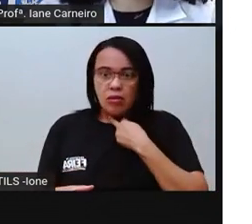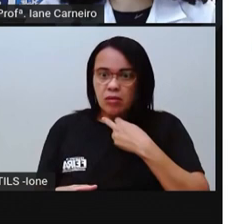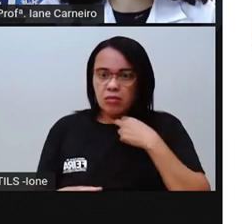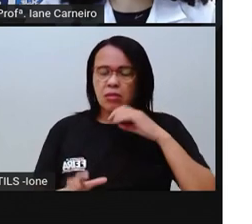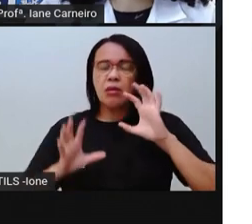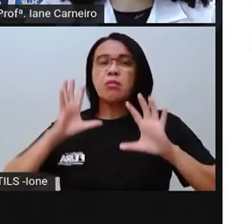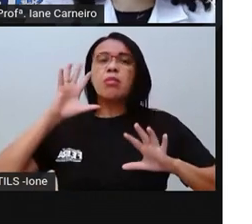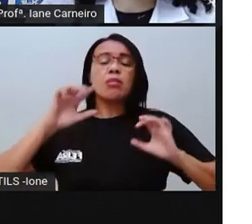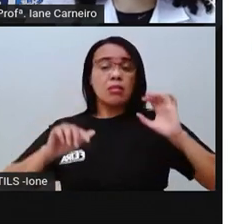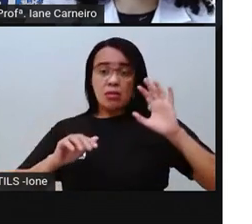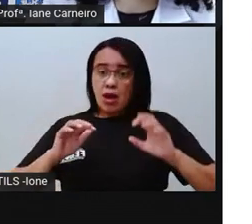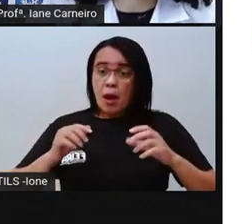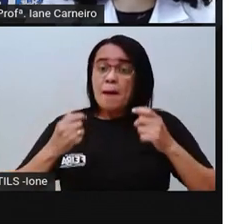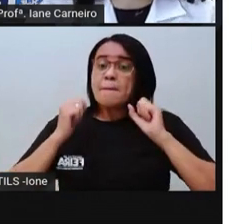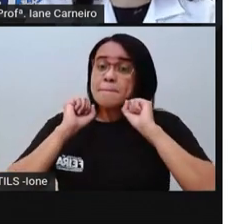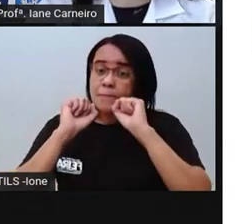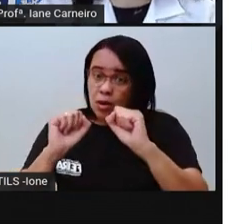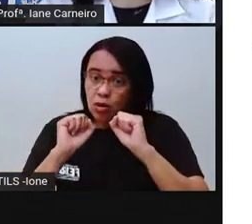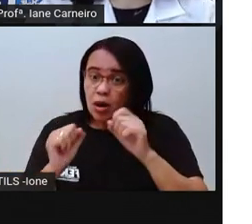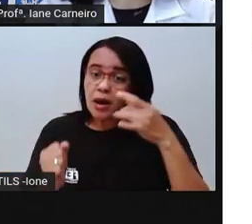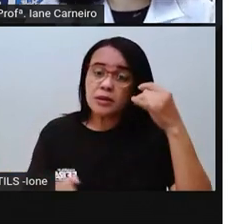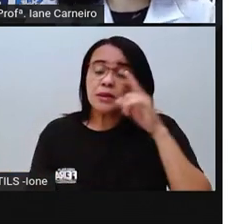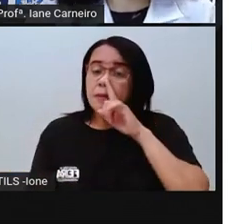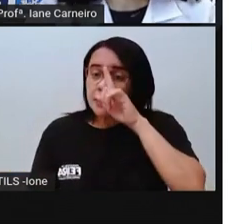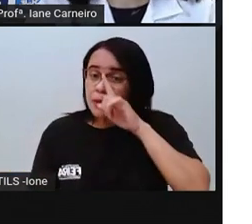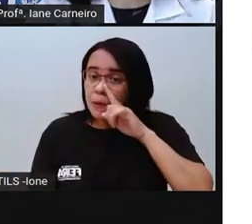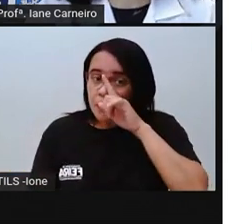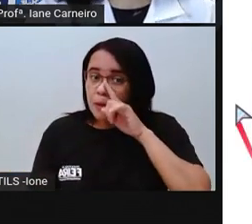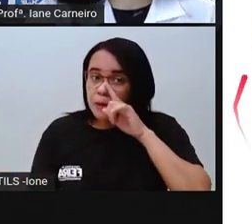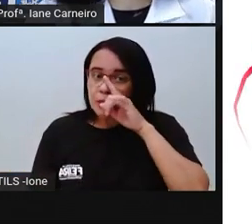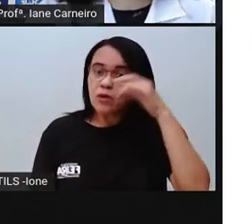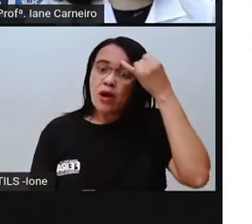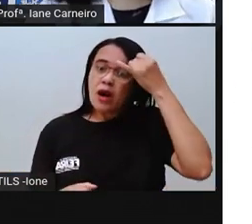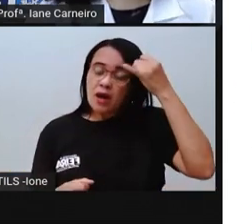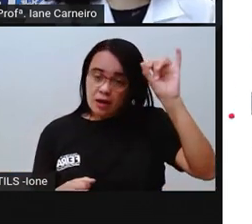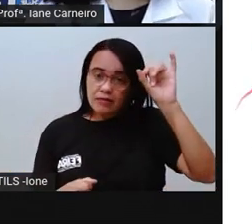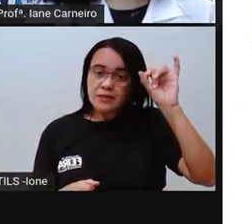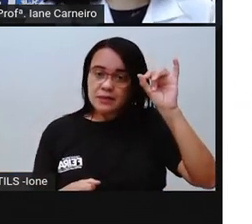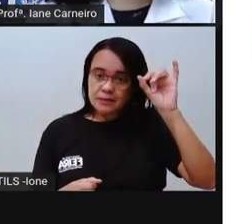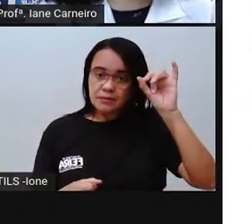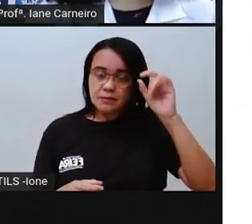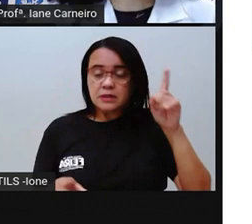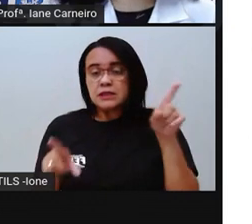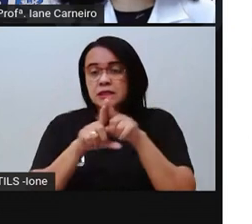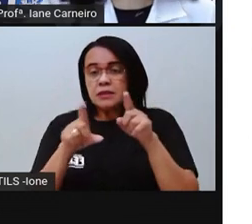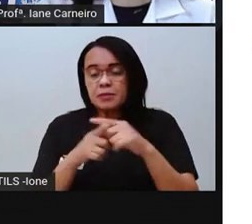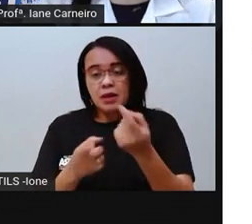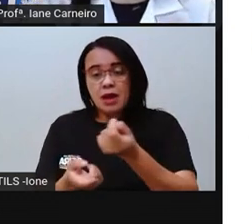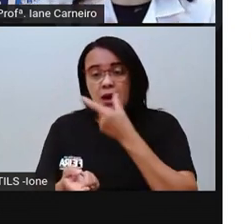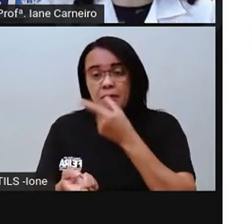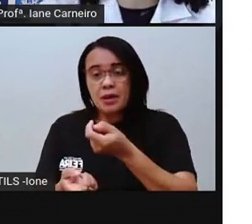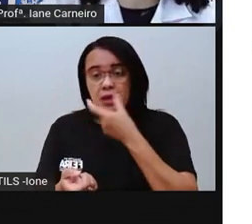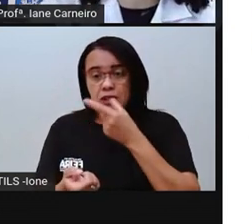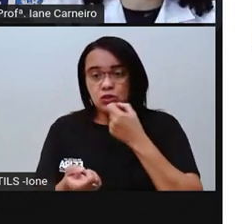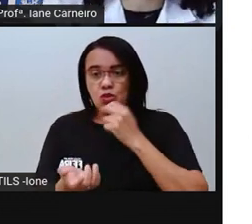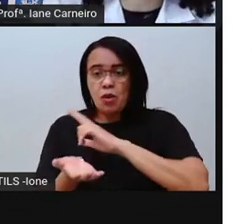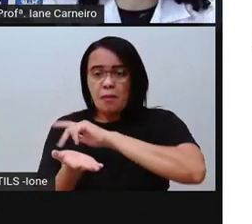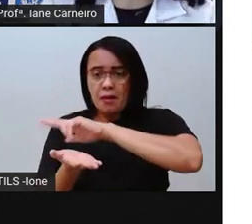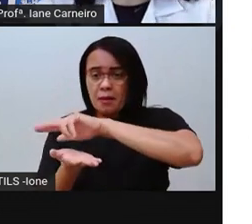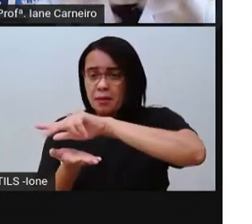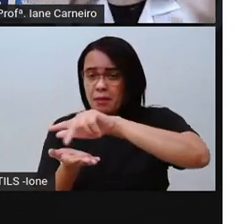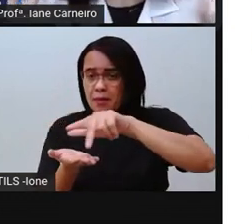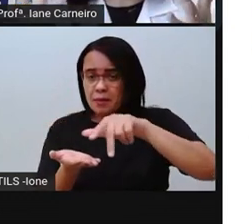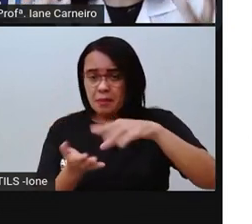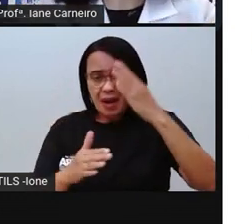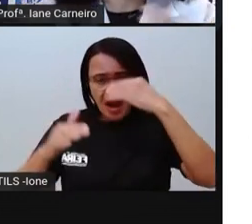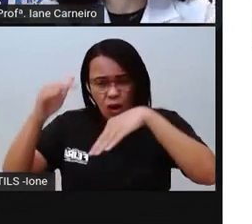guardam remédio, medicação no banheiro. E aí também, eles devem ser guardados longe do alcance de crianças, né?